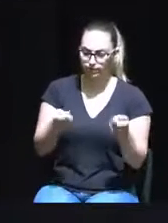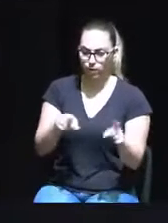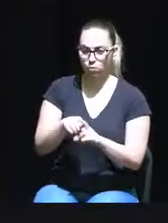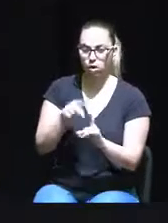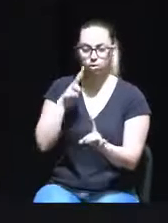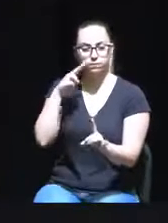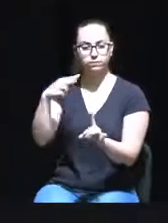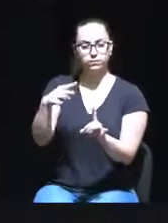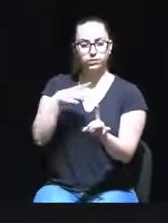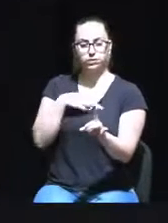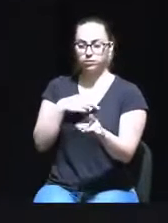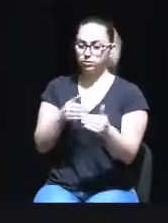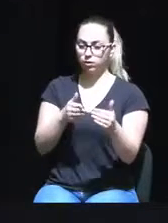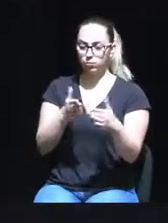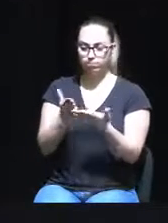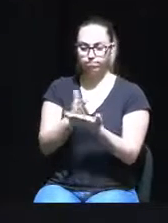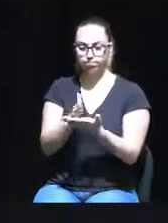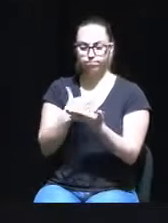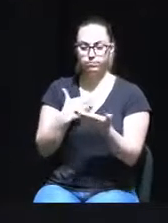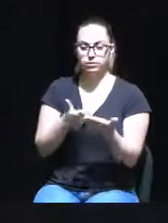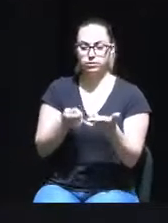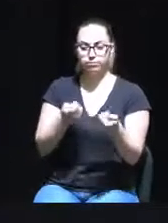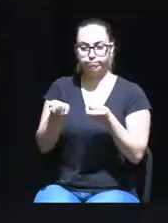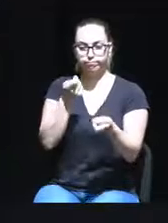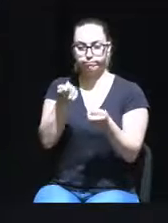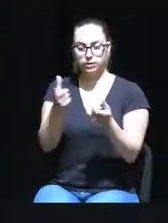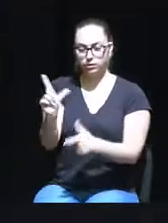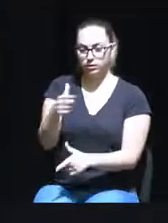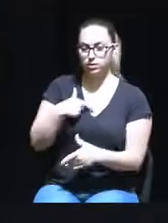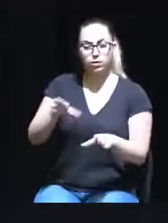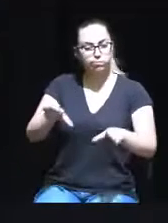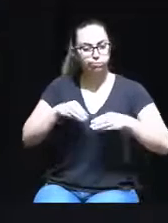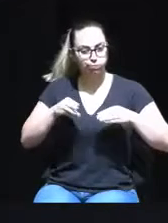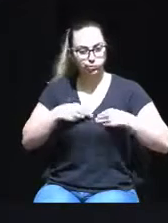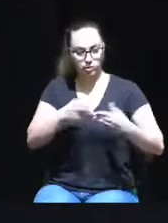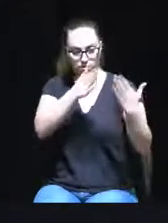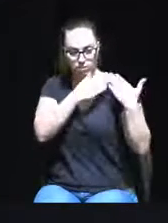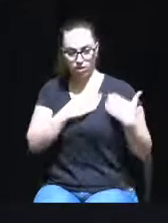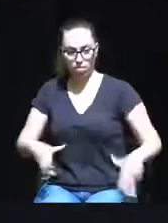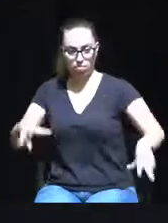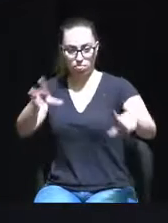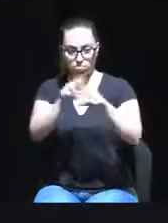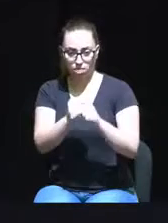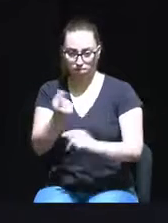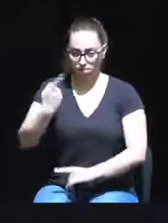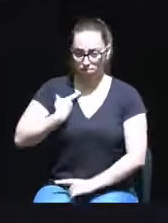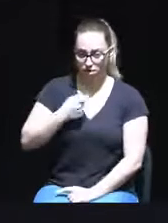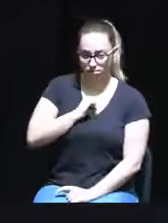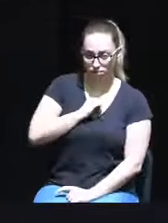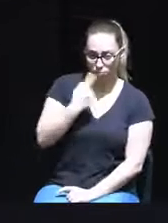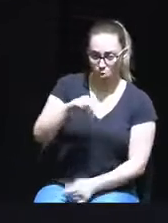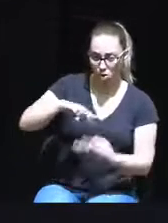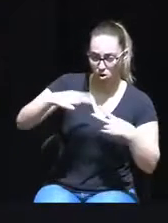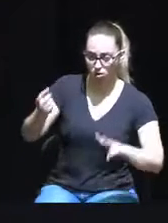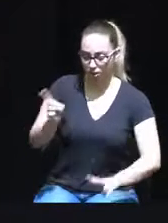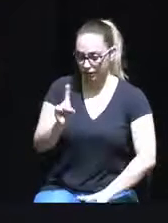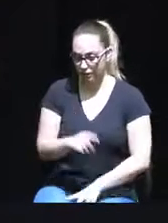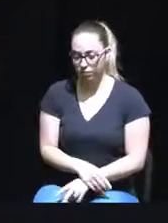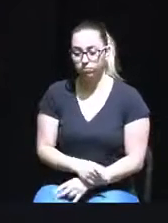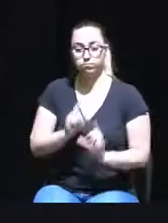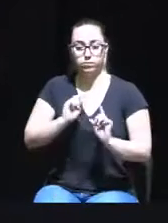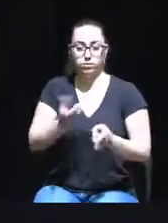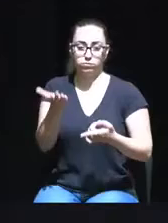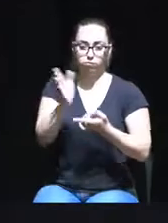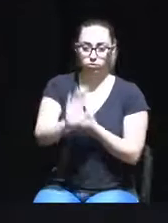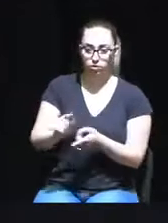visão parcelar de gestão da cidade, tendo ainda aceitado assumir novas responsabilidades, que não deveriam ser exclusivamente municipais, a